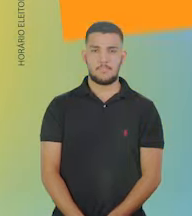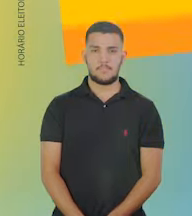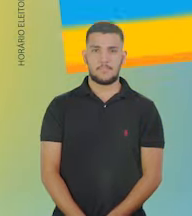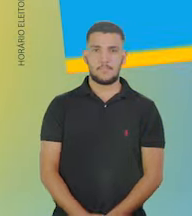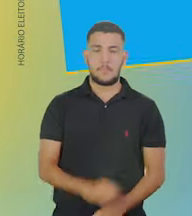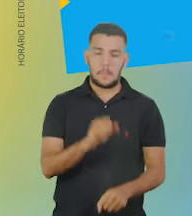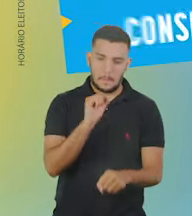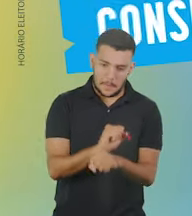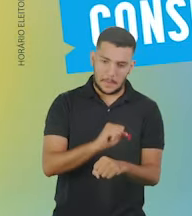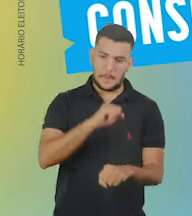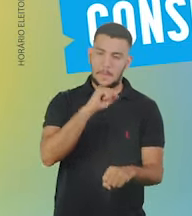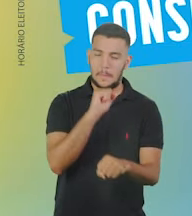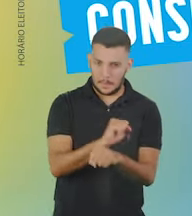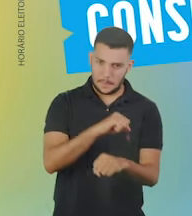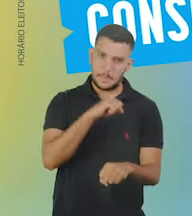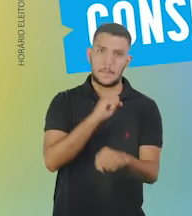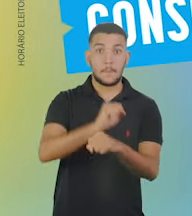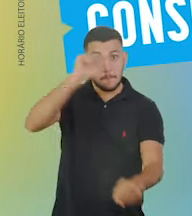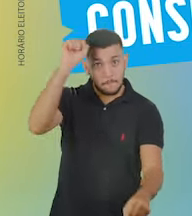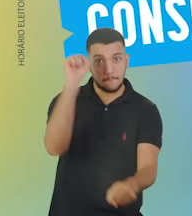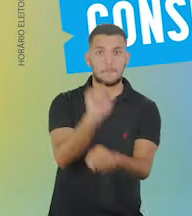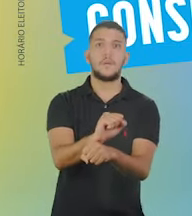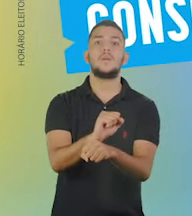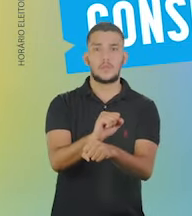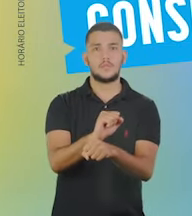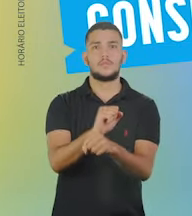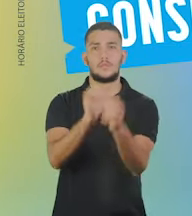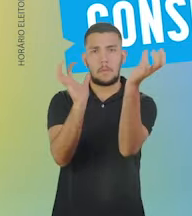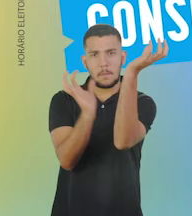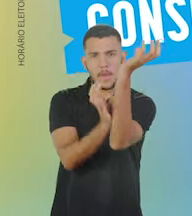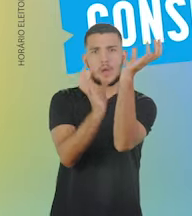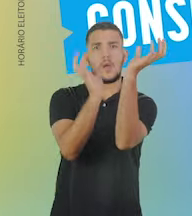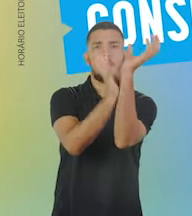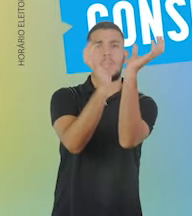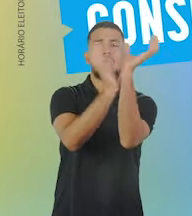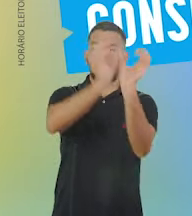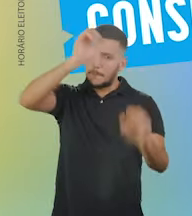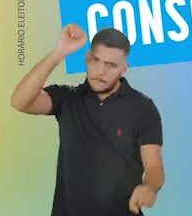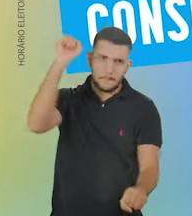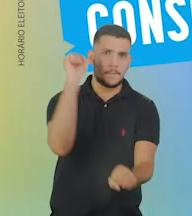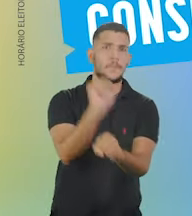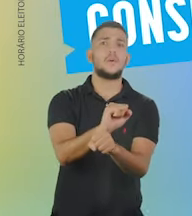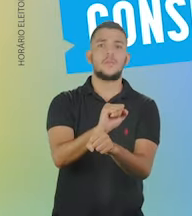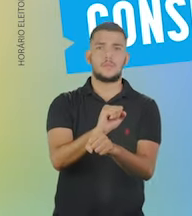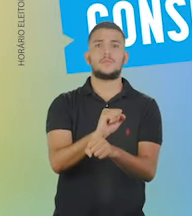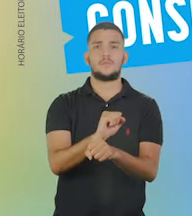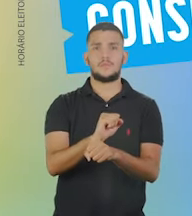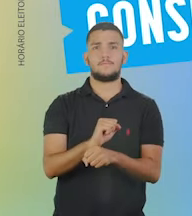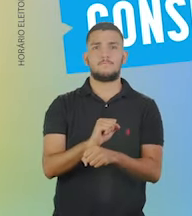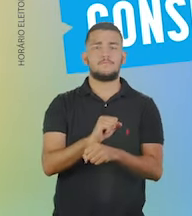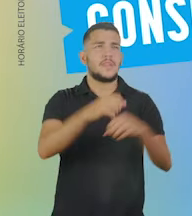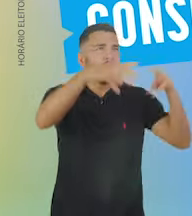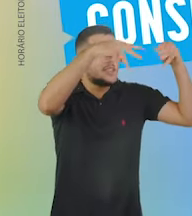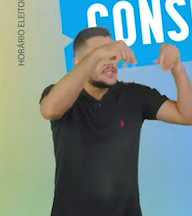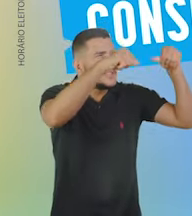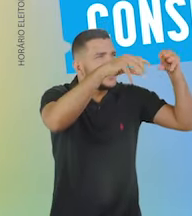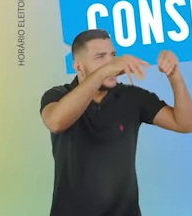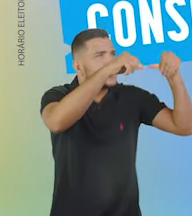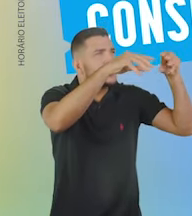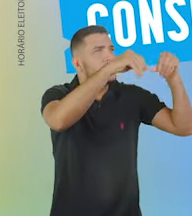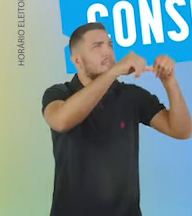Chega de depender da vontade dos outros. Chega de burocracia. Chega de ver terras